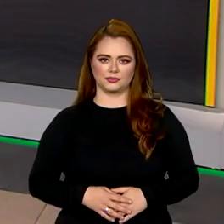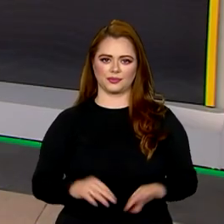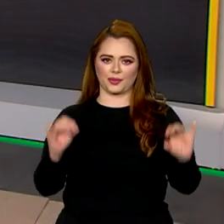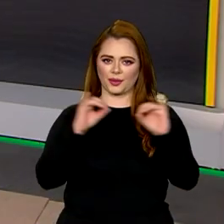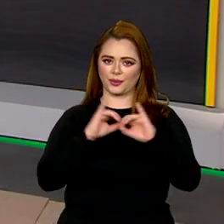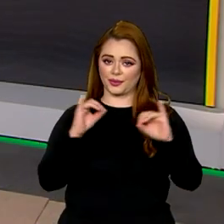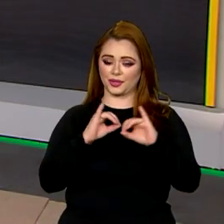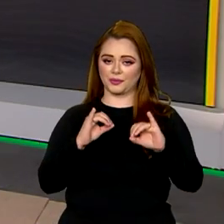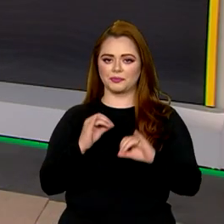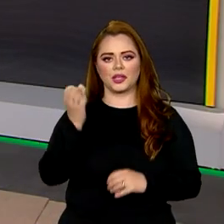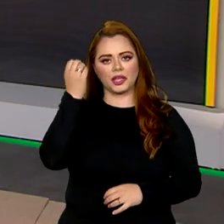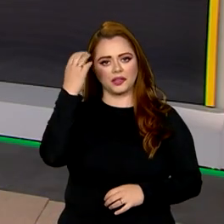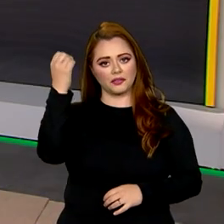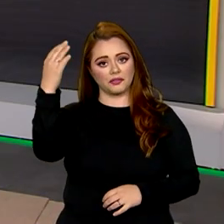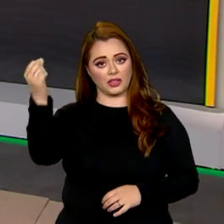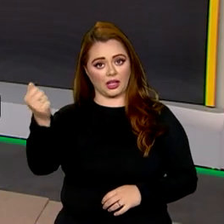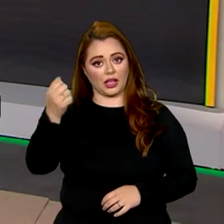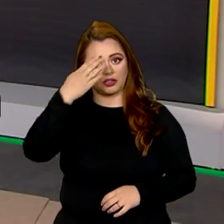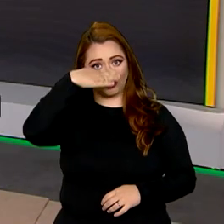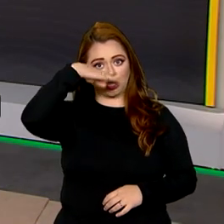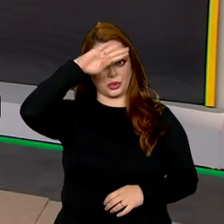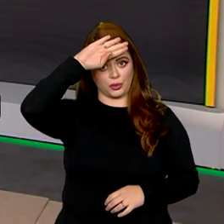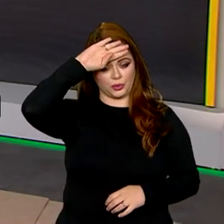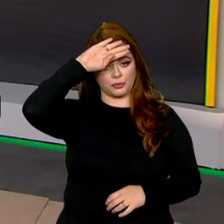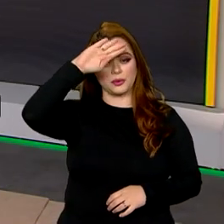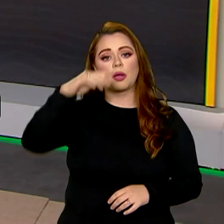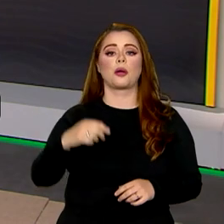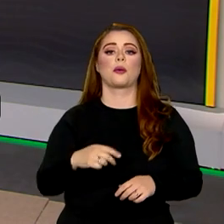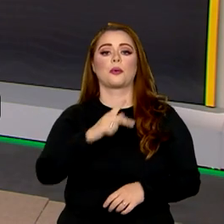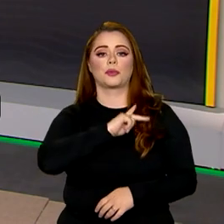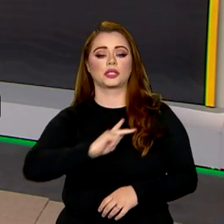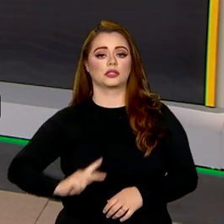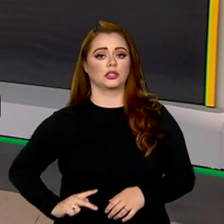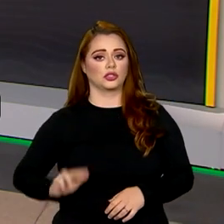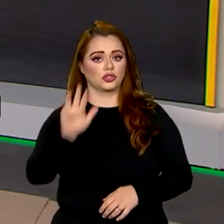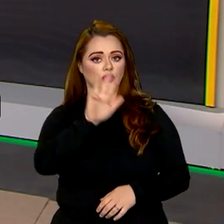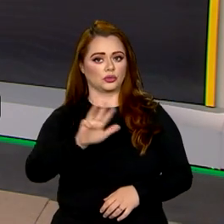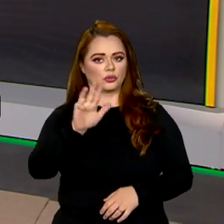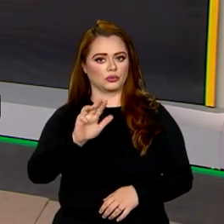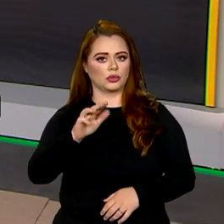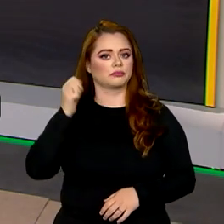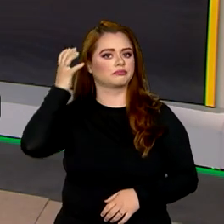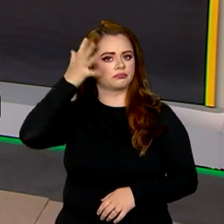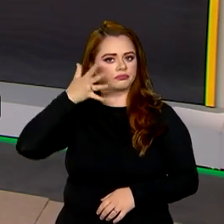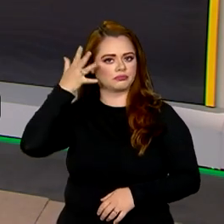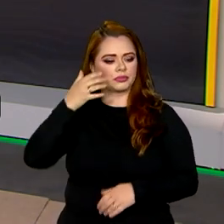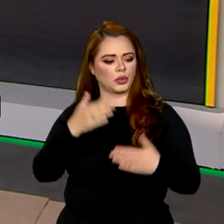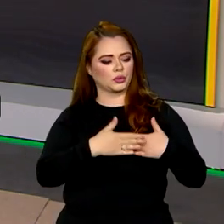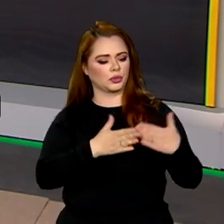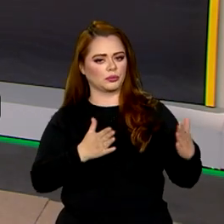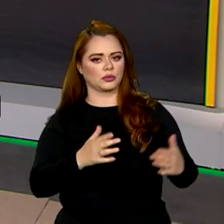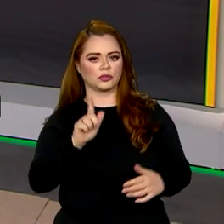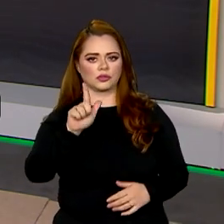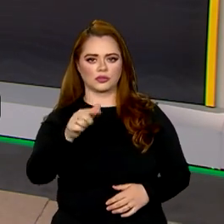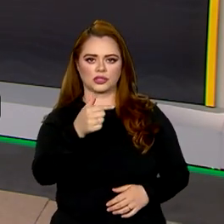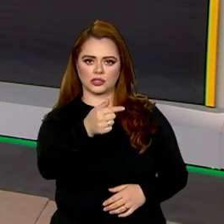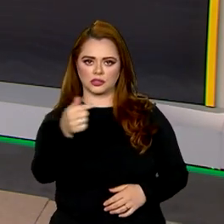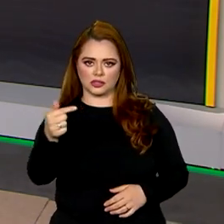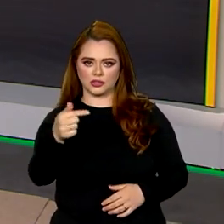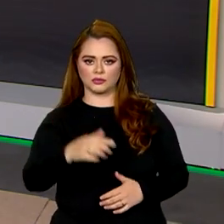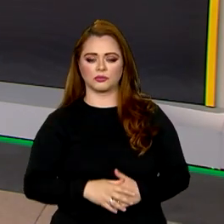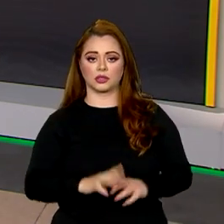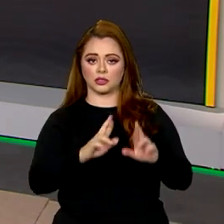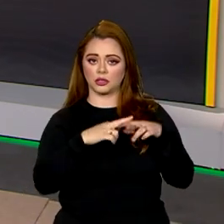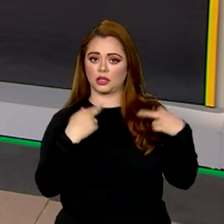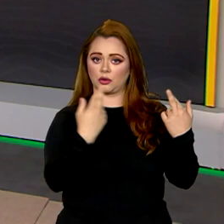Olá, em viagem a Cuba, o presidente Lula fez o discurso de abertura na cúpula do G77, que